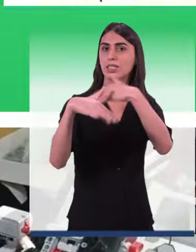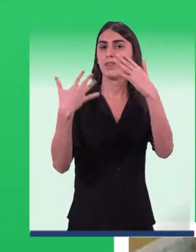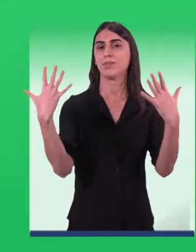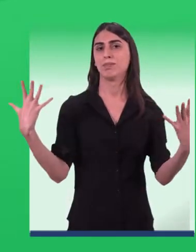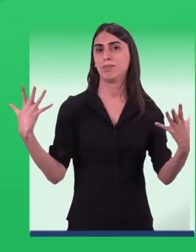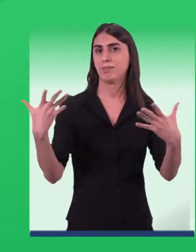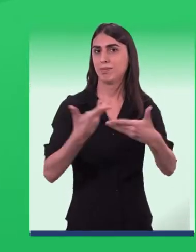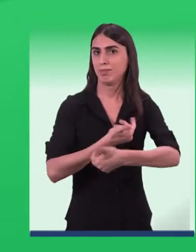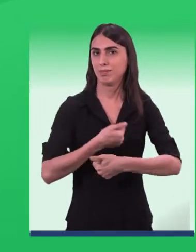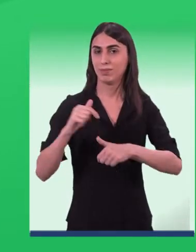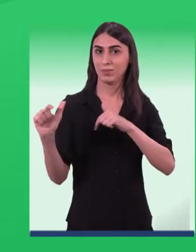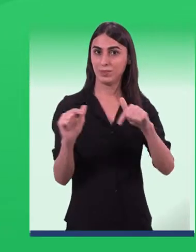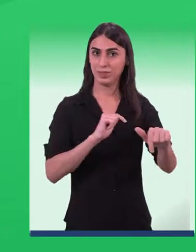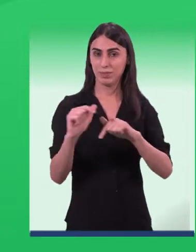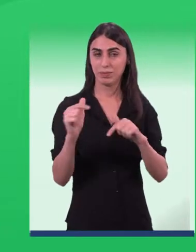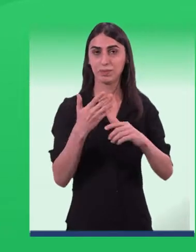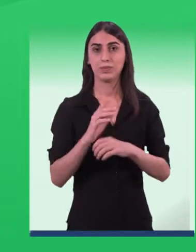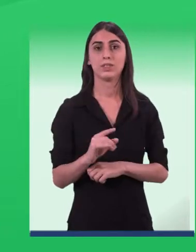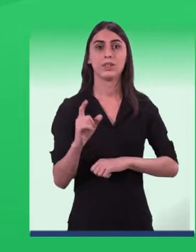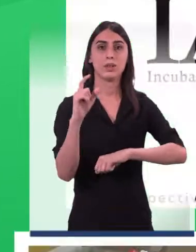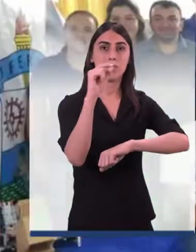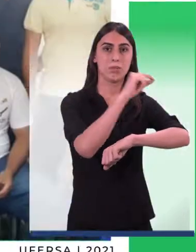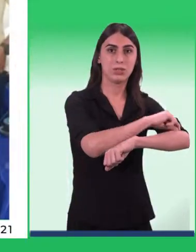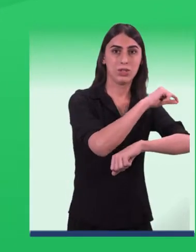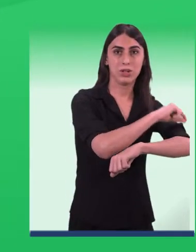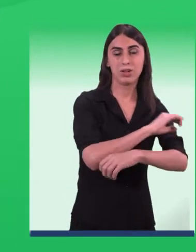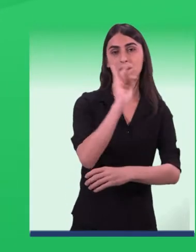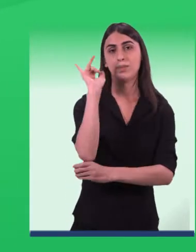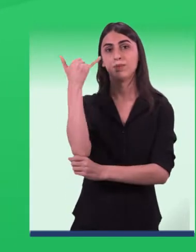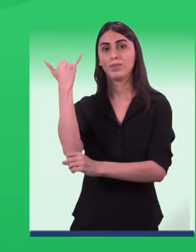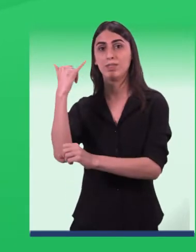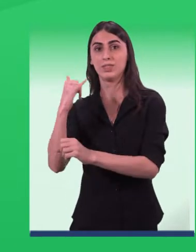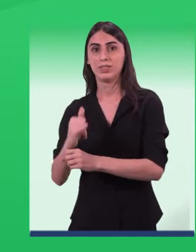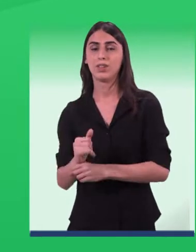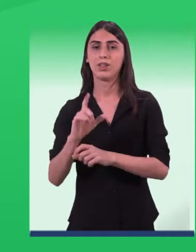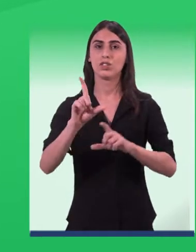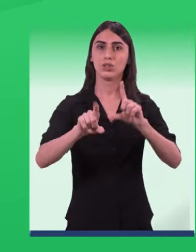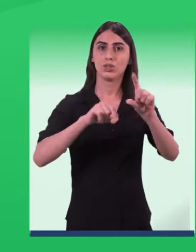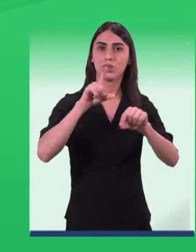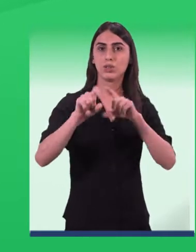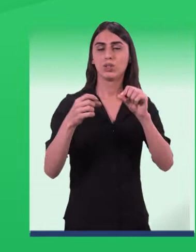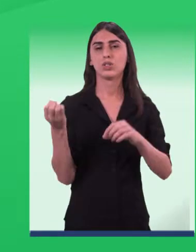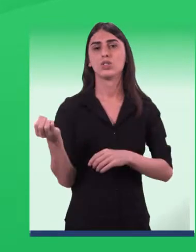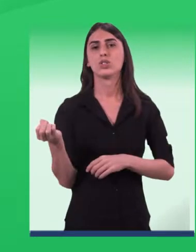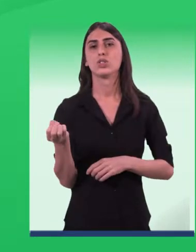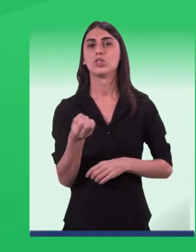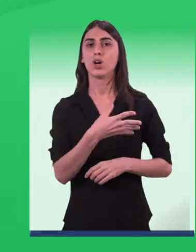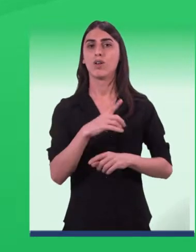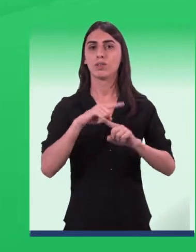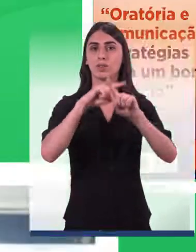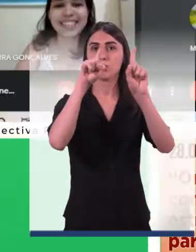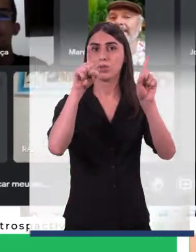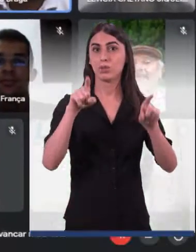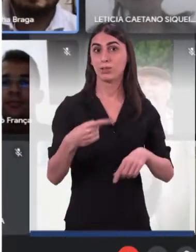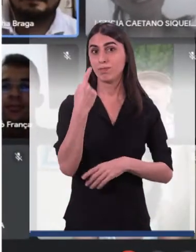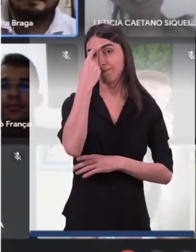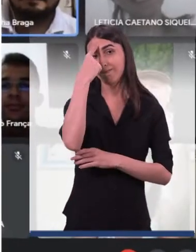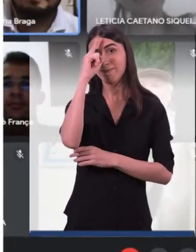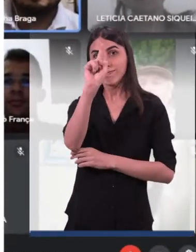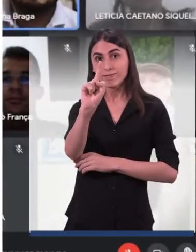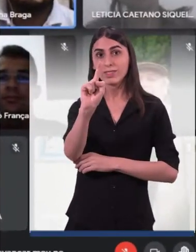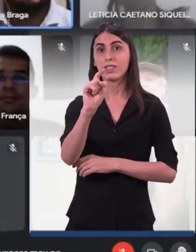um excelente trabalho. A Iagran, em Mossorói e Unites, em Pau dos Ferros, fizeram seleção de novas ideias e foram mais de